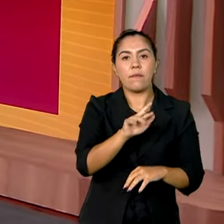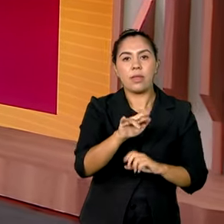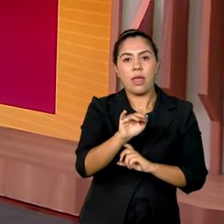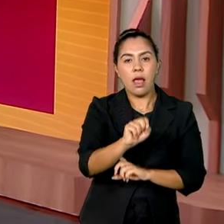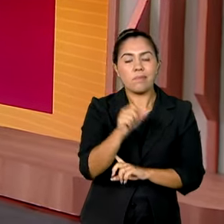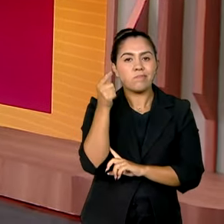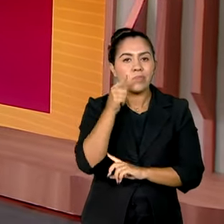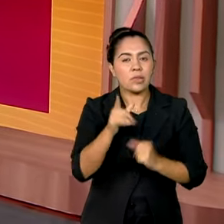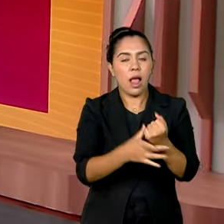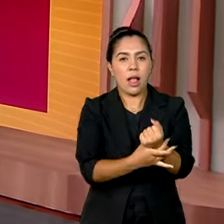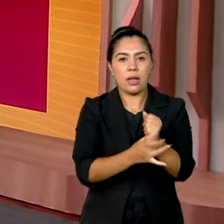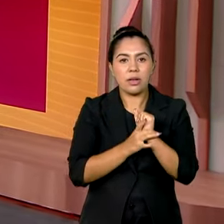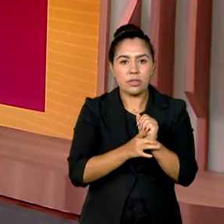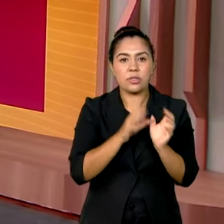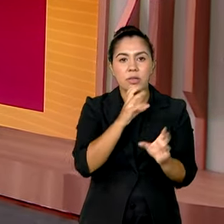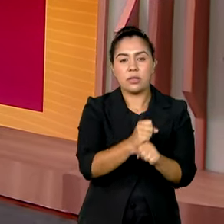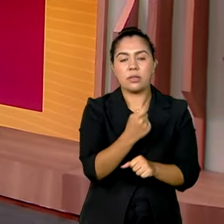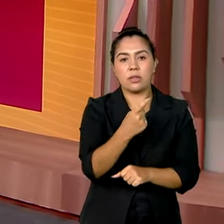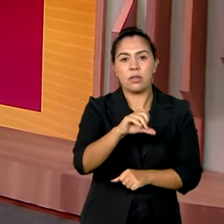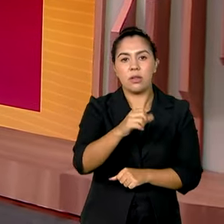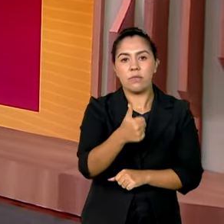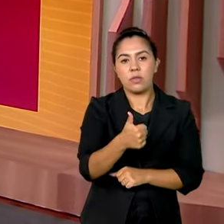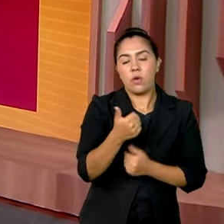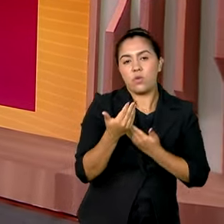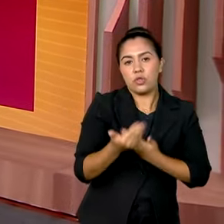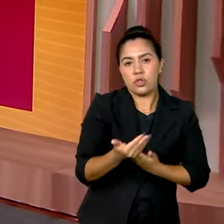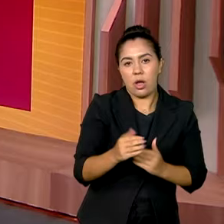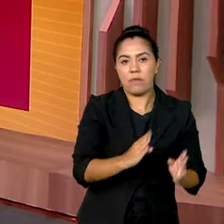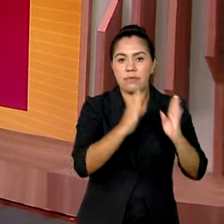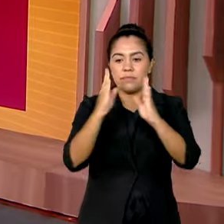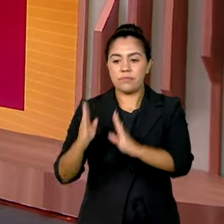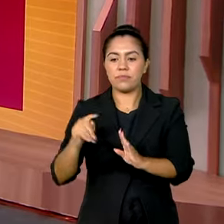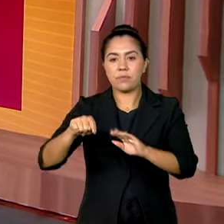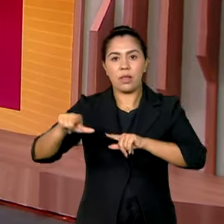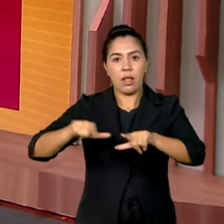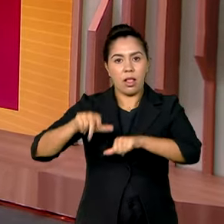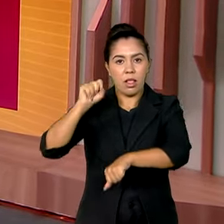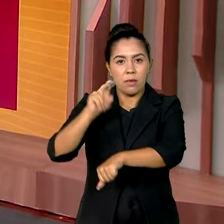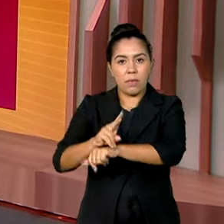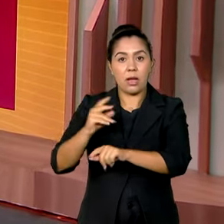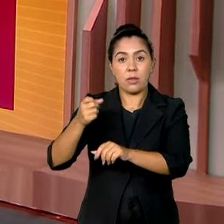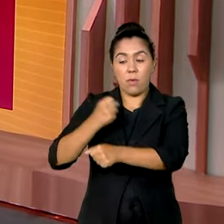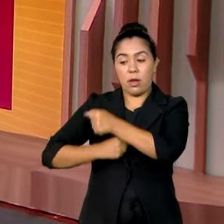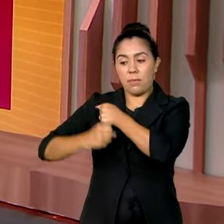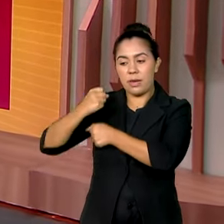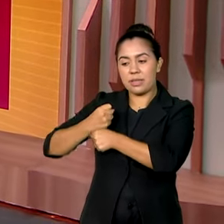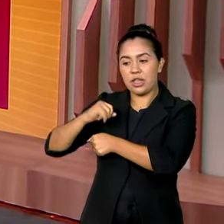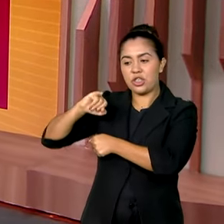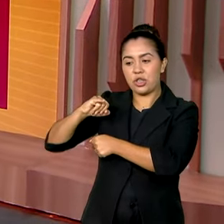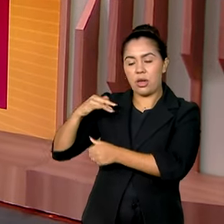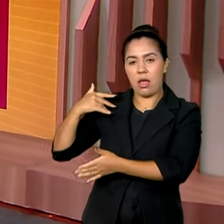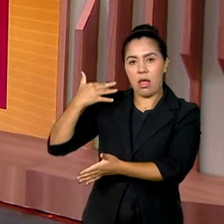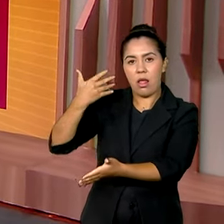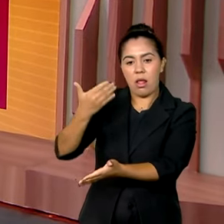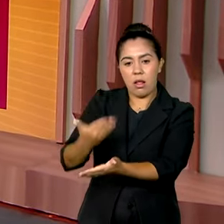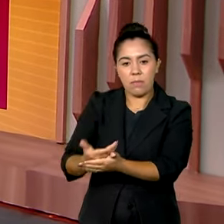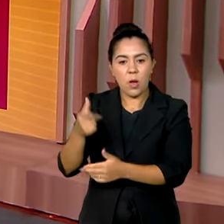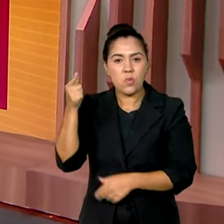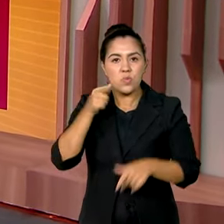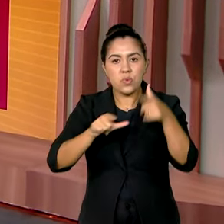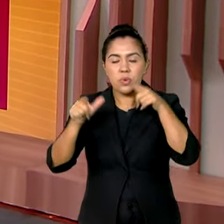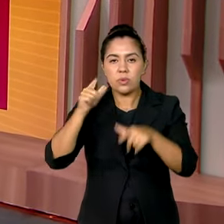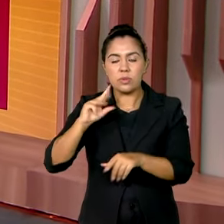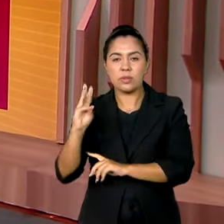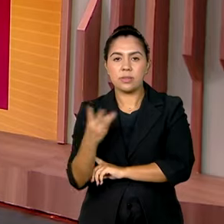de 191 jovens. E na geração de empregos, desde janeiro do ano passado, já foram criados em Imperatriz